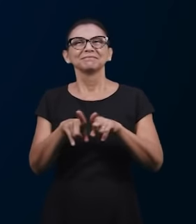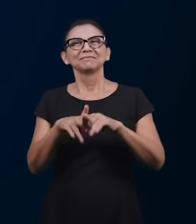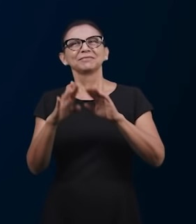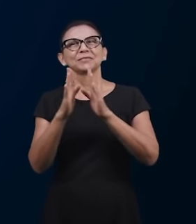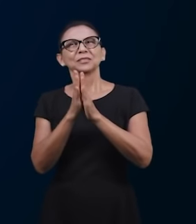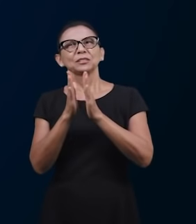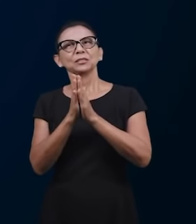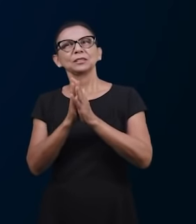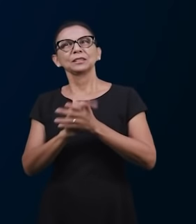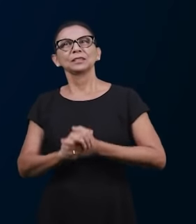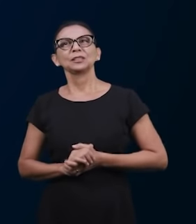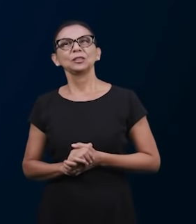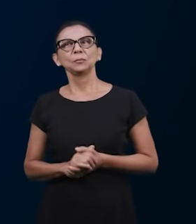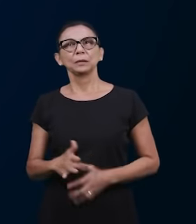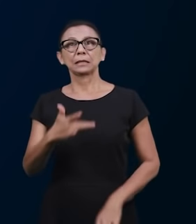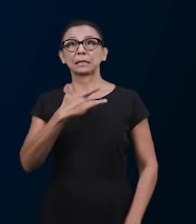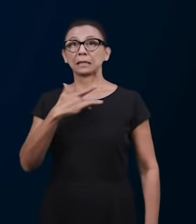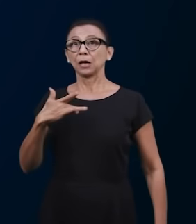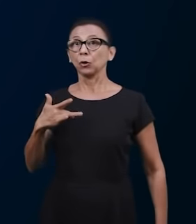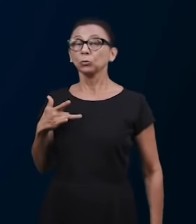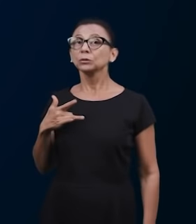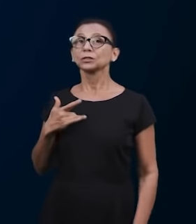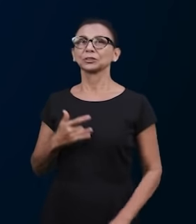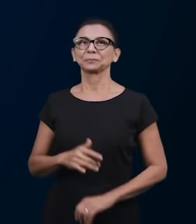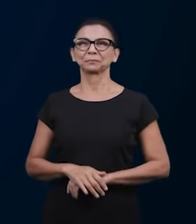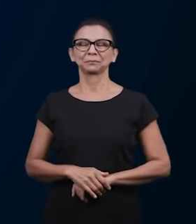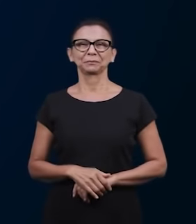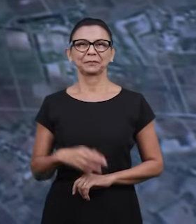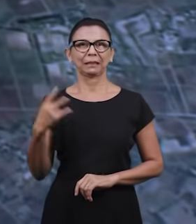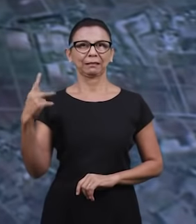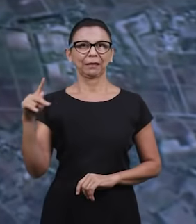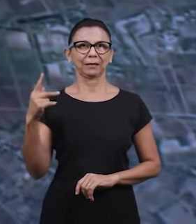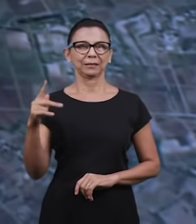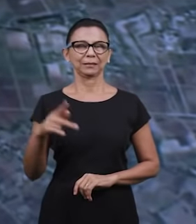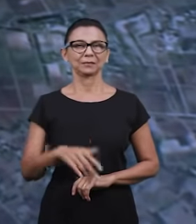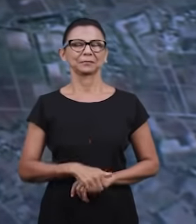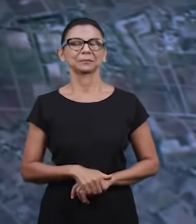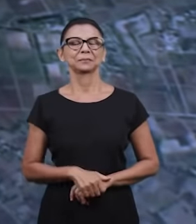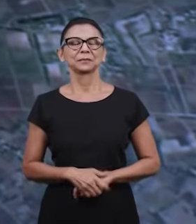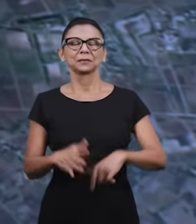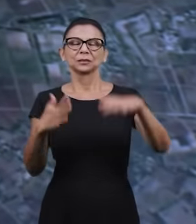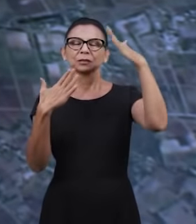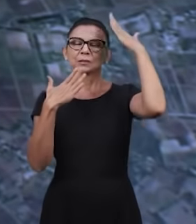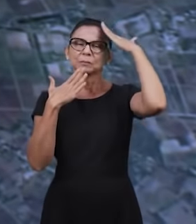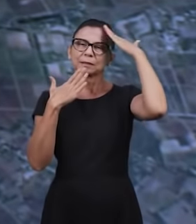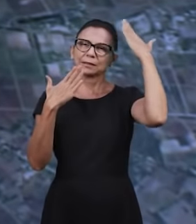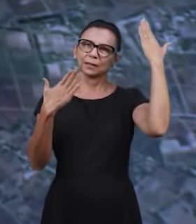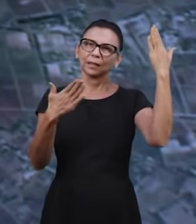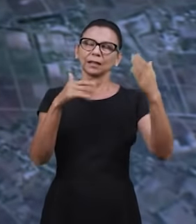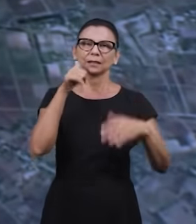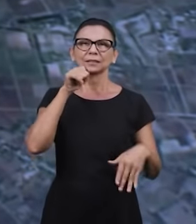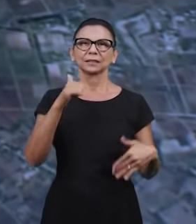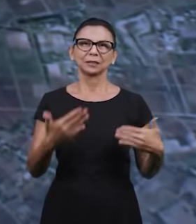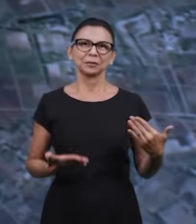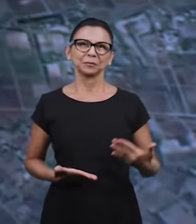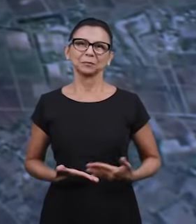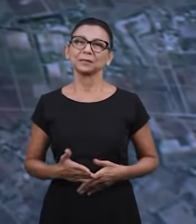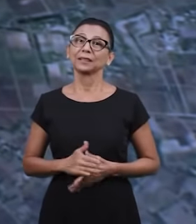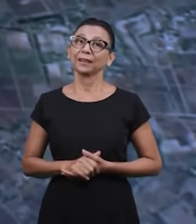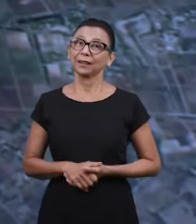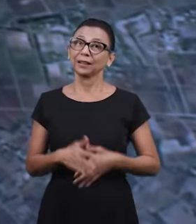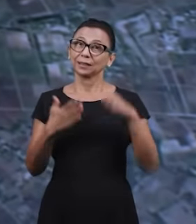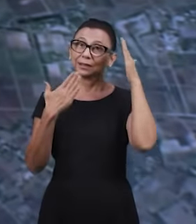saludamos, mandamos um saludo, e a paz do Senhor para todos. Muito bem, irmã Iamilke, muito obrigado em princípio já